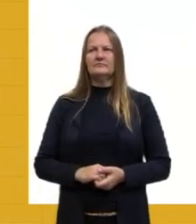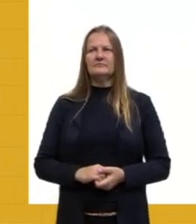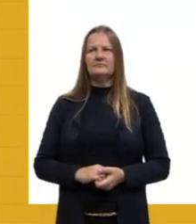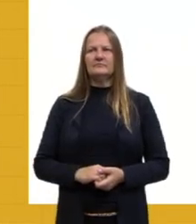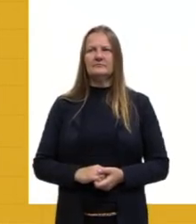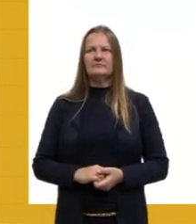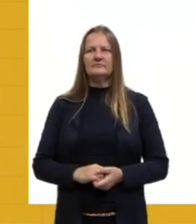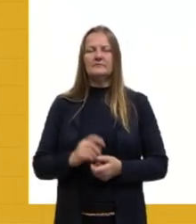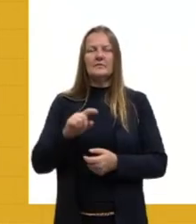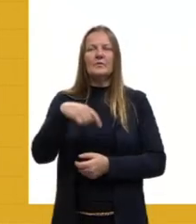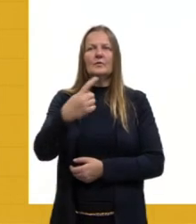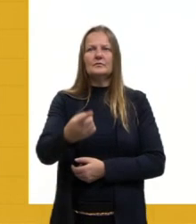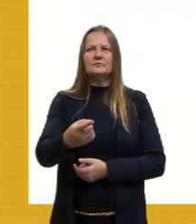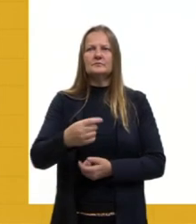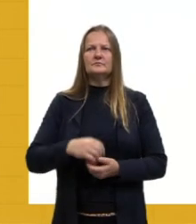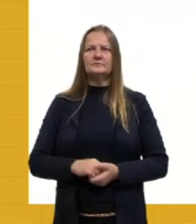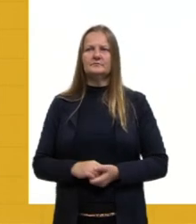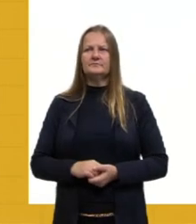Próxima questão,